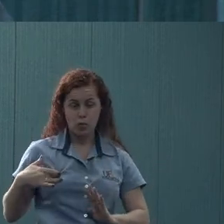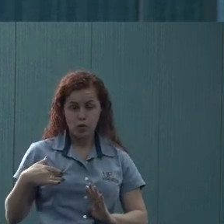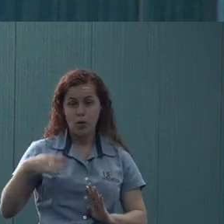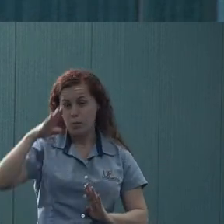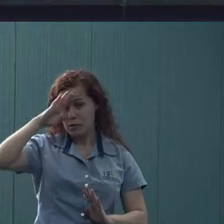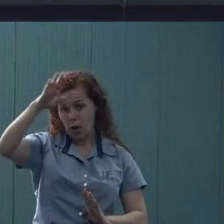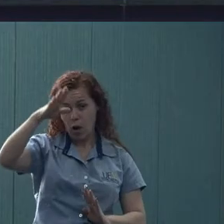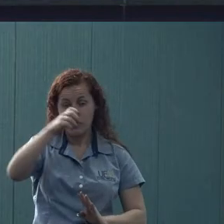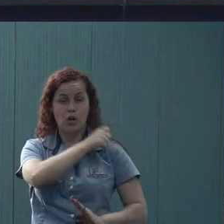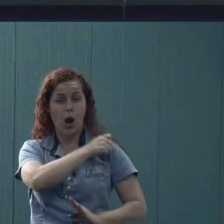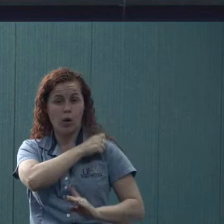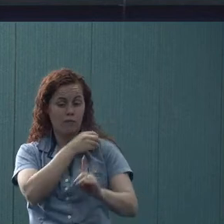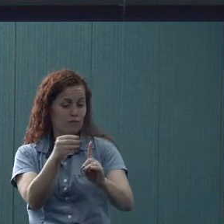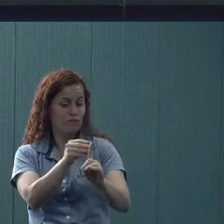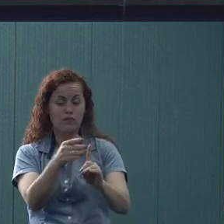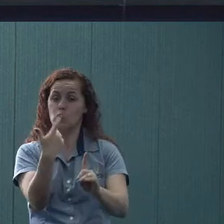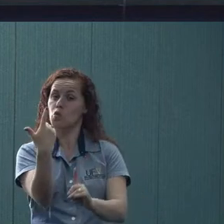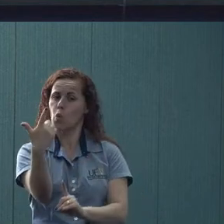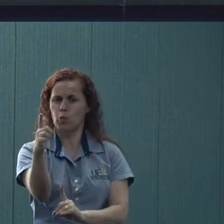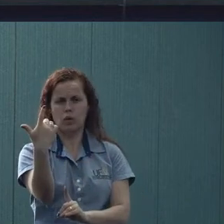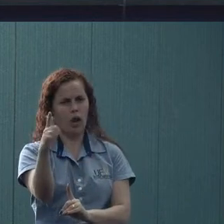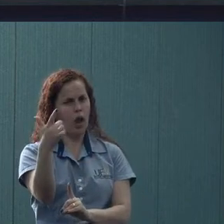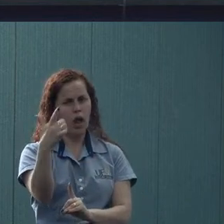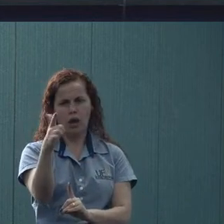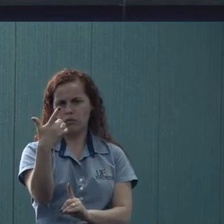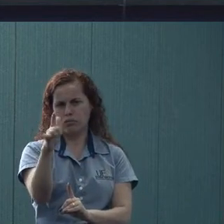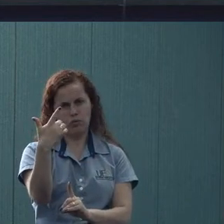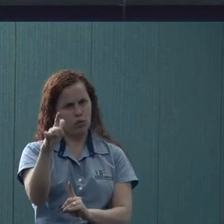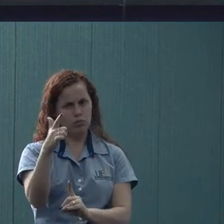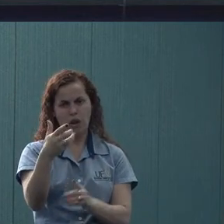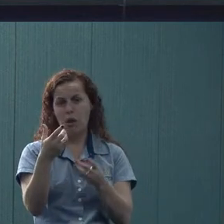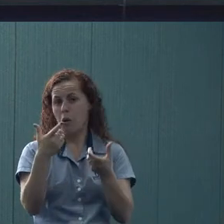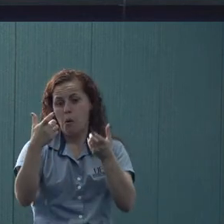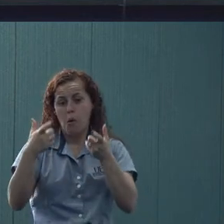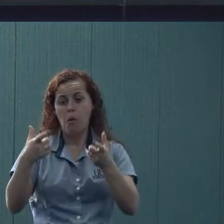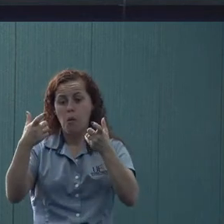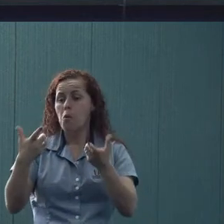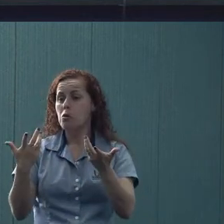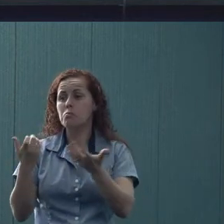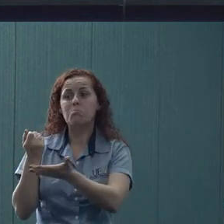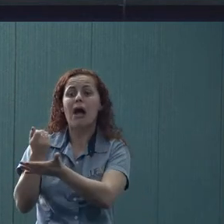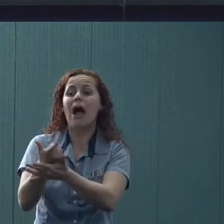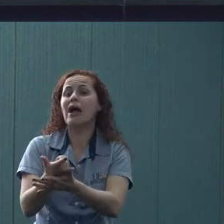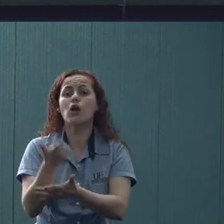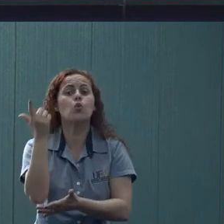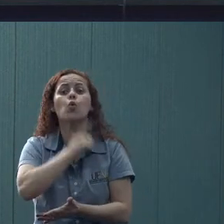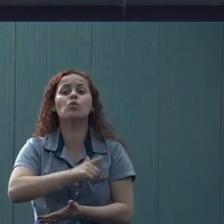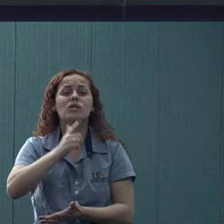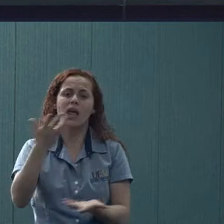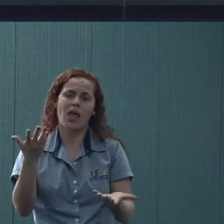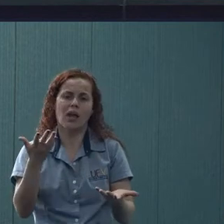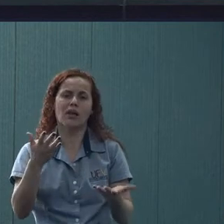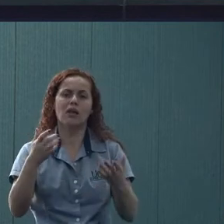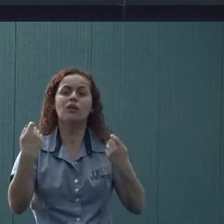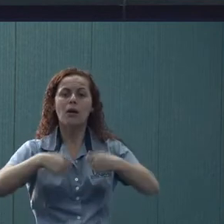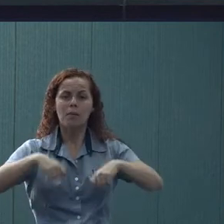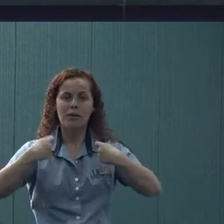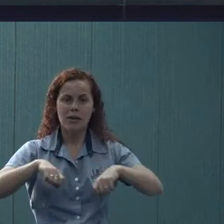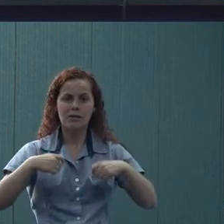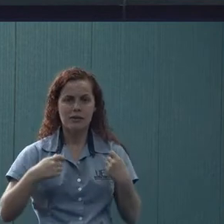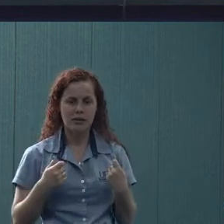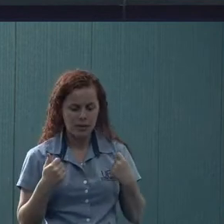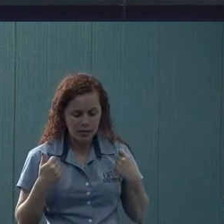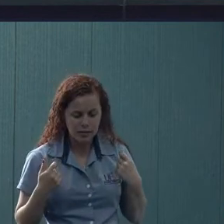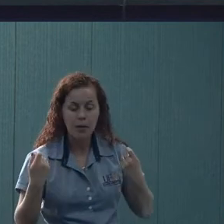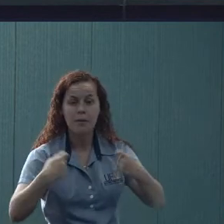estudantes em vulnerabilidade, não têm. Então, o estudante não tem para onde correr se não for a gente, muitas vezes. Então, a gente precisa realmente